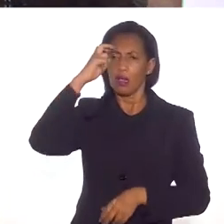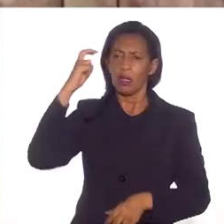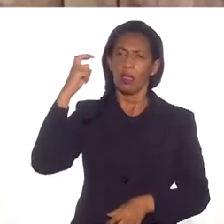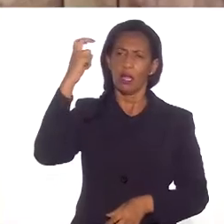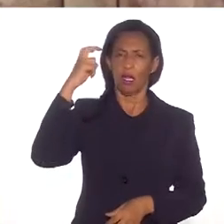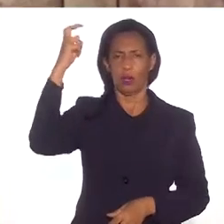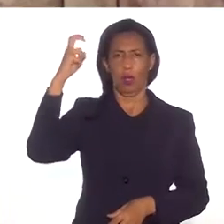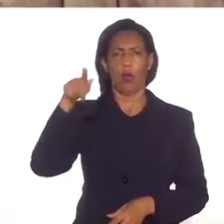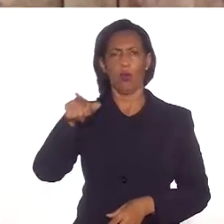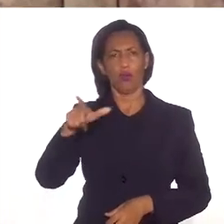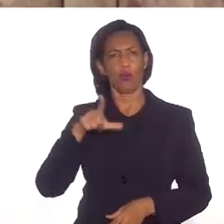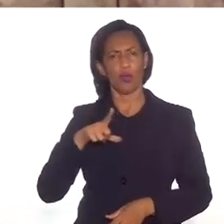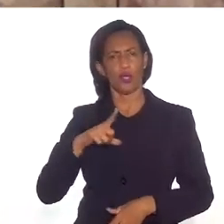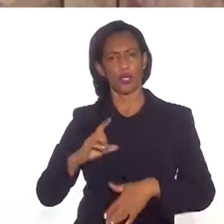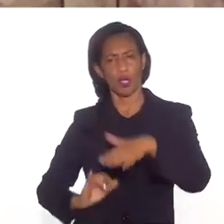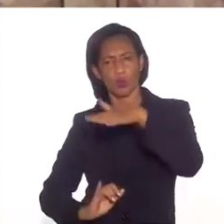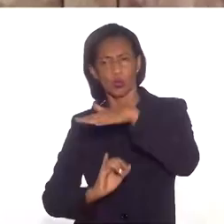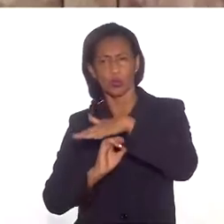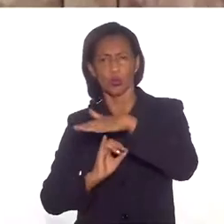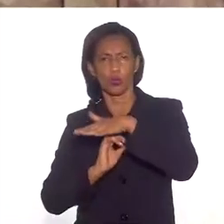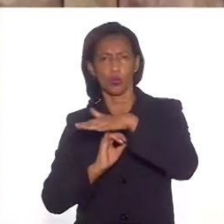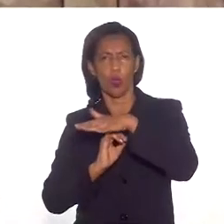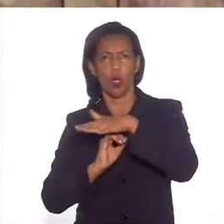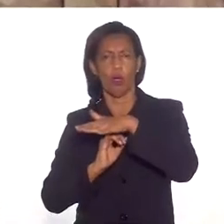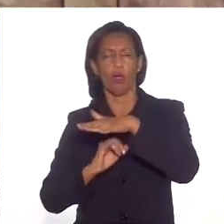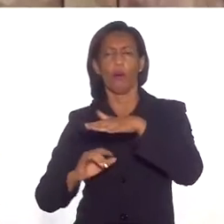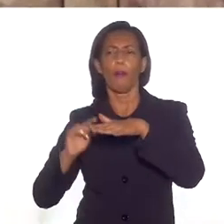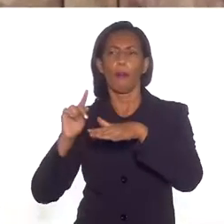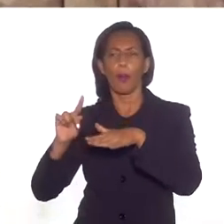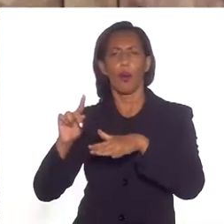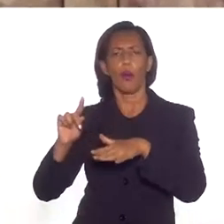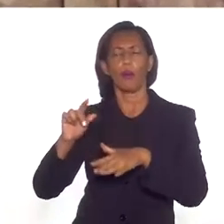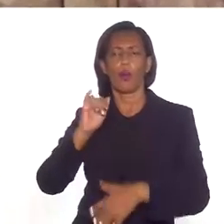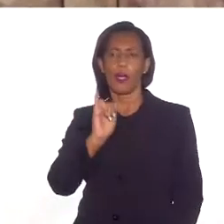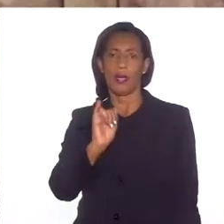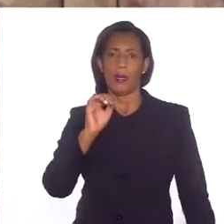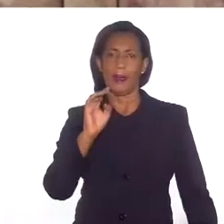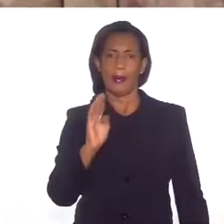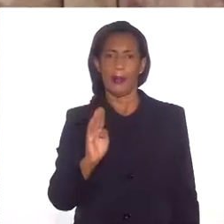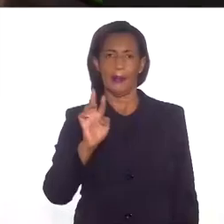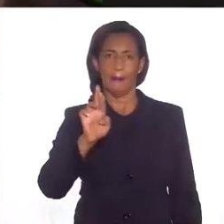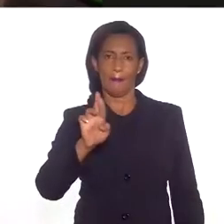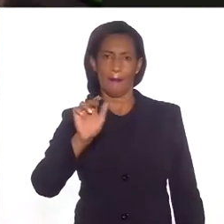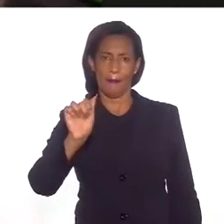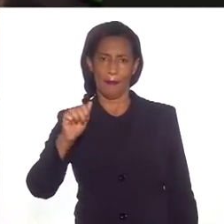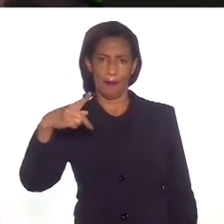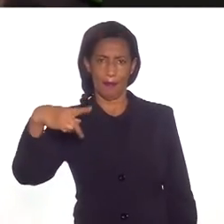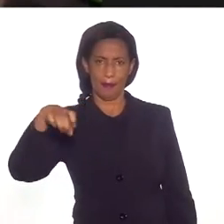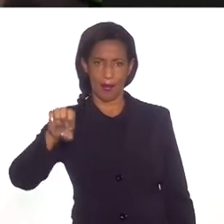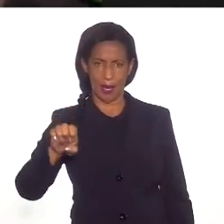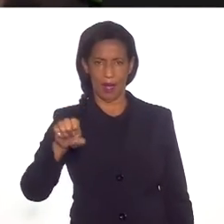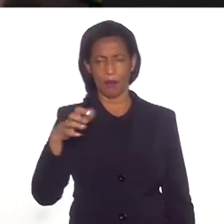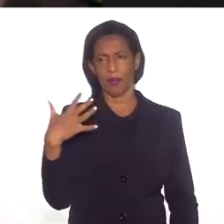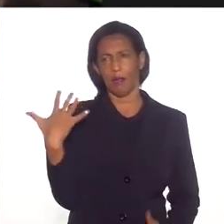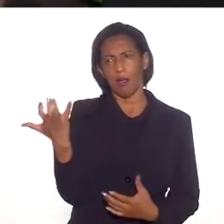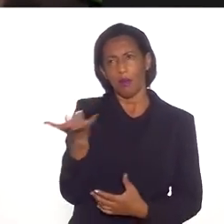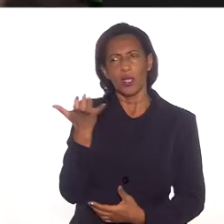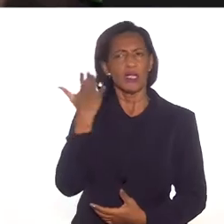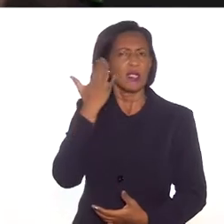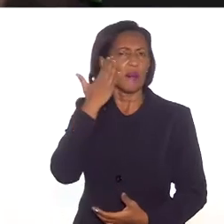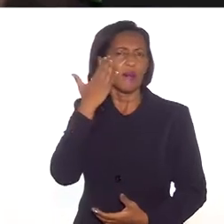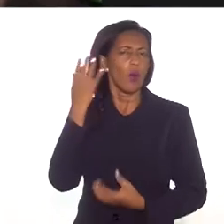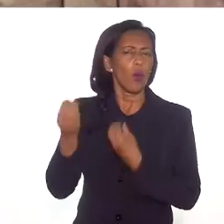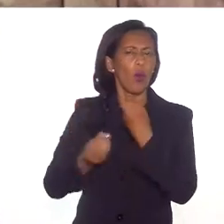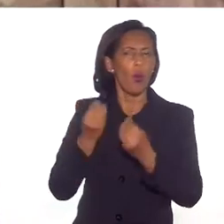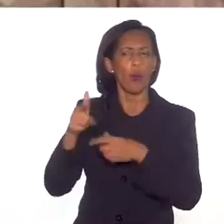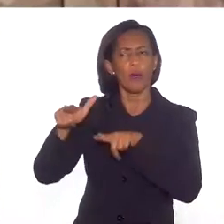Você preside um instituto indígena brasileiro para a propriedade intelectual, o Embrap. Eu queria saber um pouco de que forma